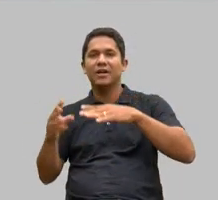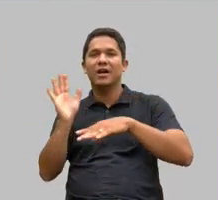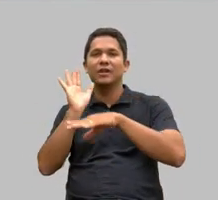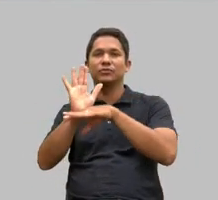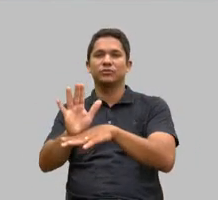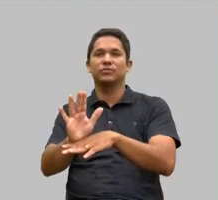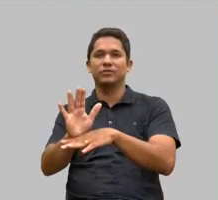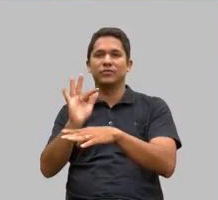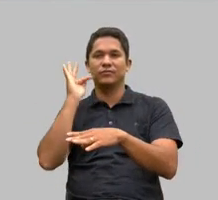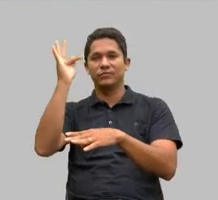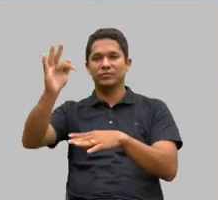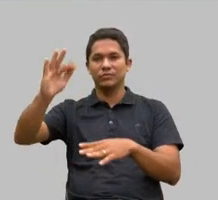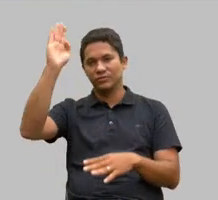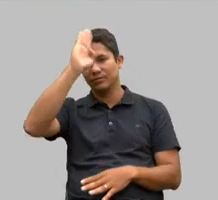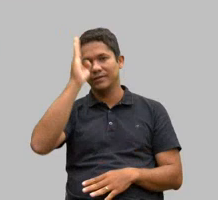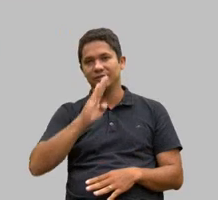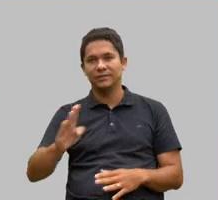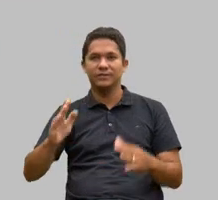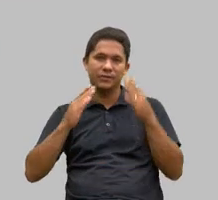Agradeço a todos pela atenção.